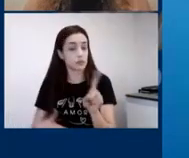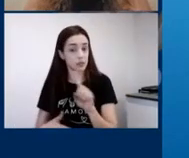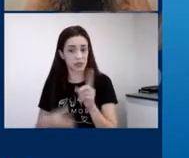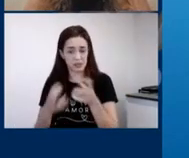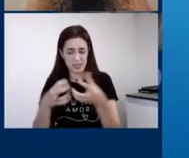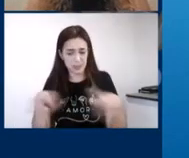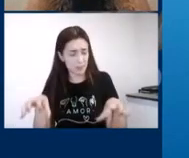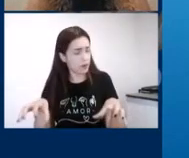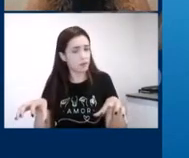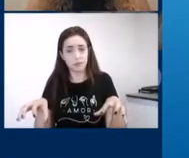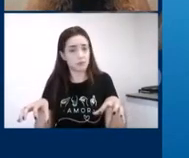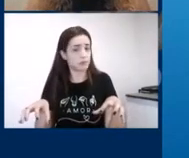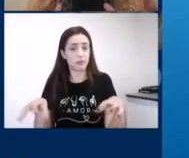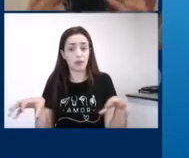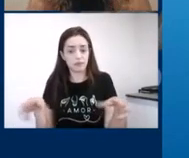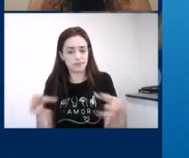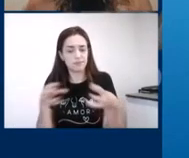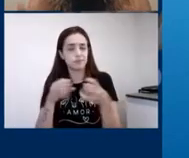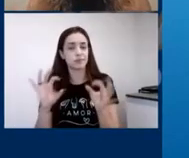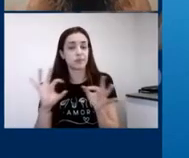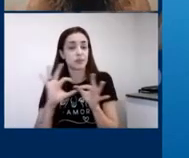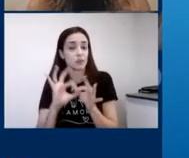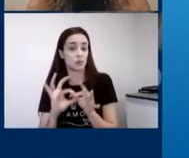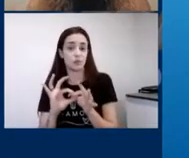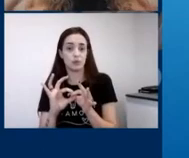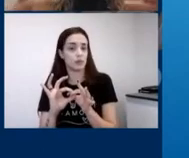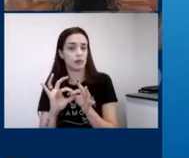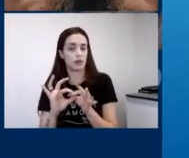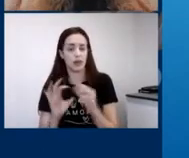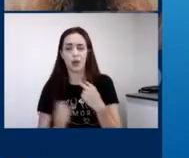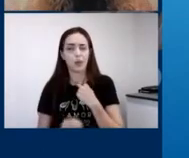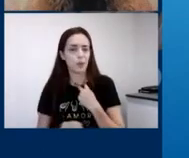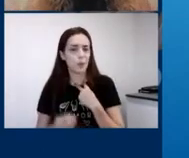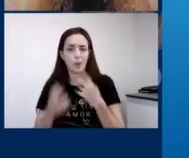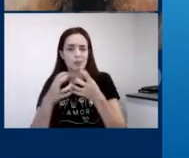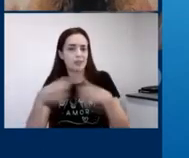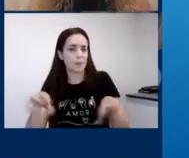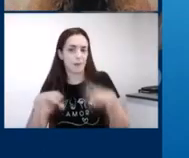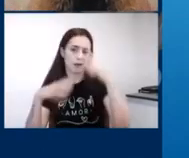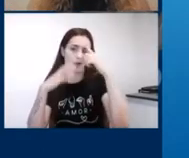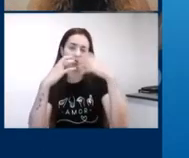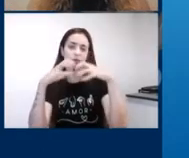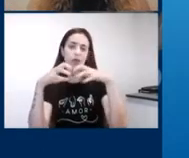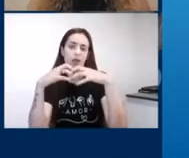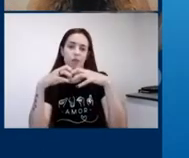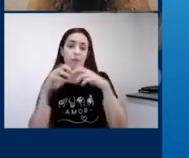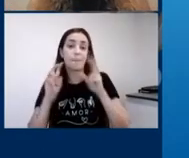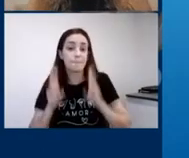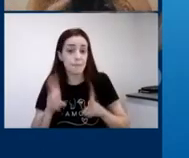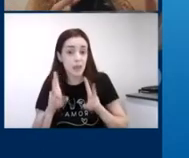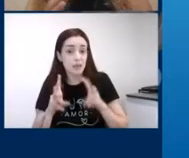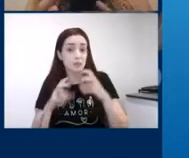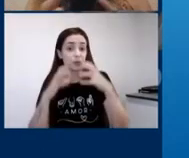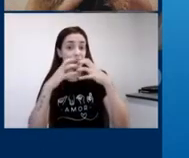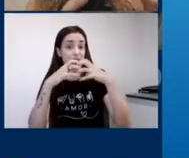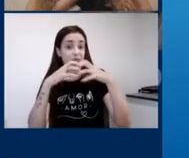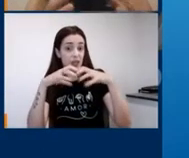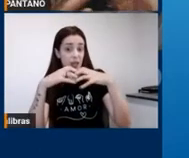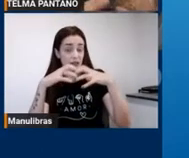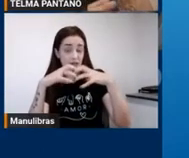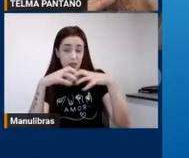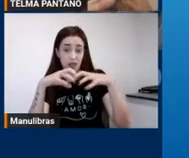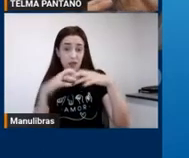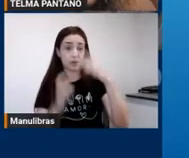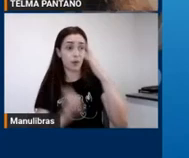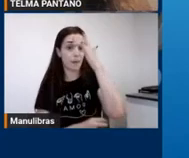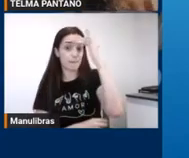dia a dia, no nosso funcionamento do dia a dia, principalmente num cérebro maduro e num cérebro adulto. A gente pode encontrar alguns graus